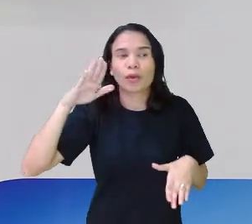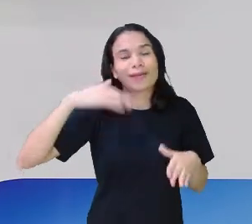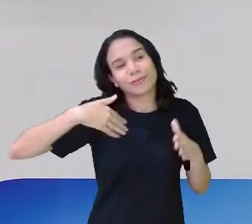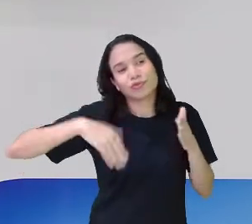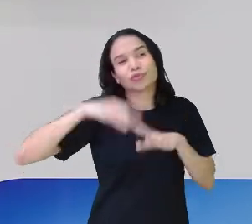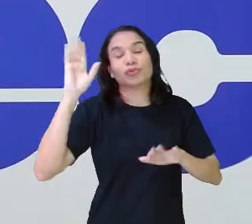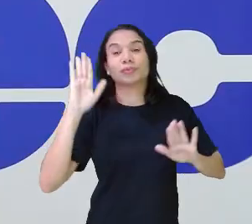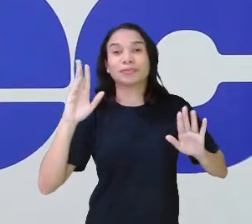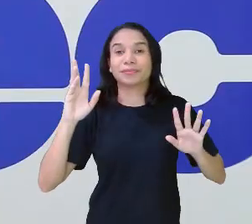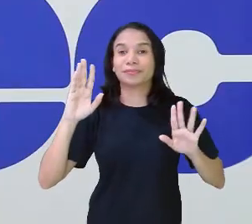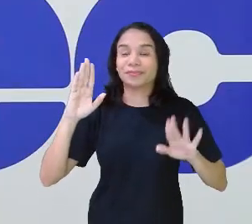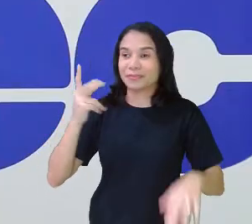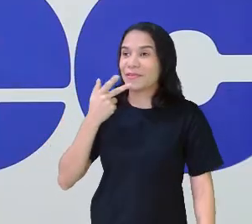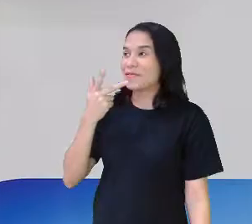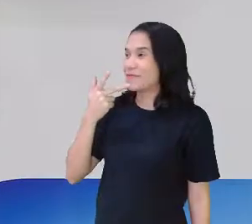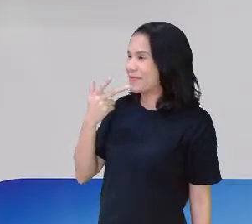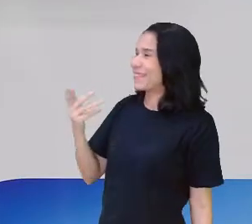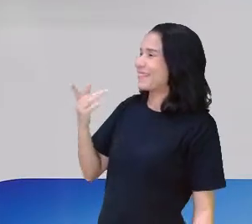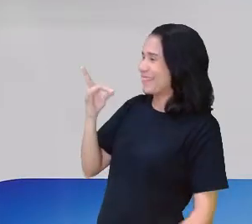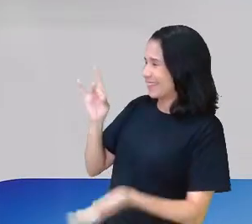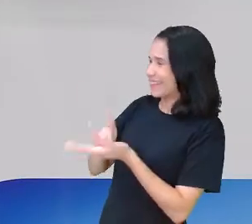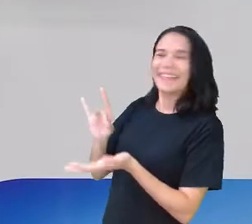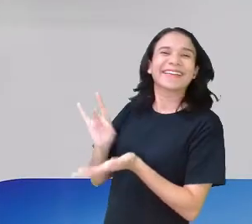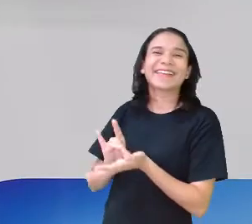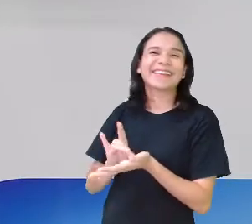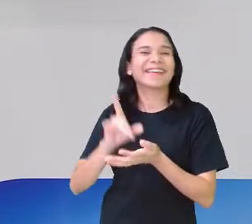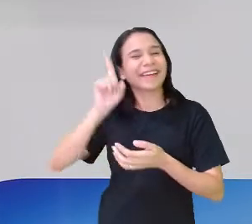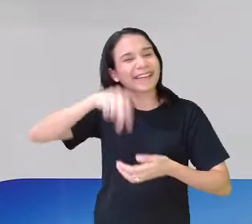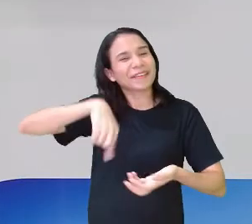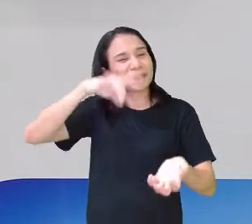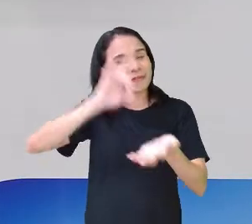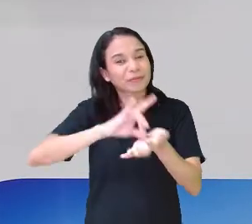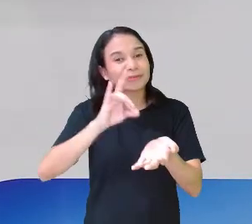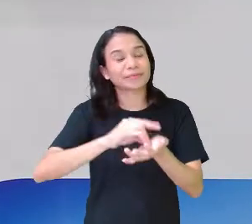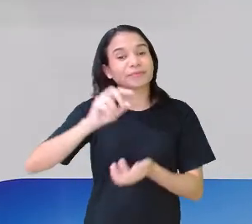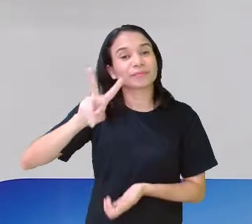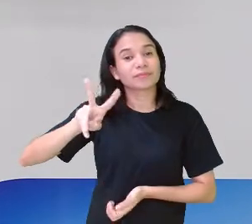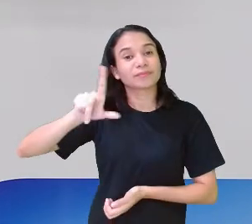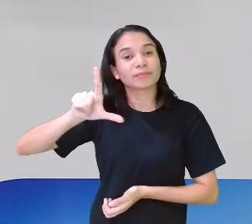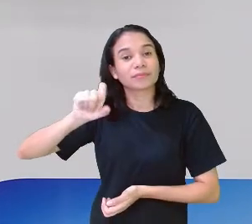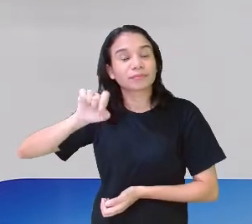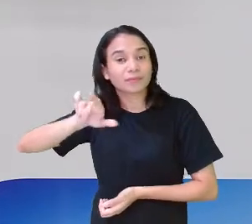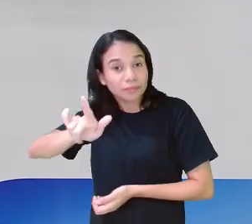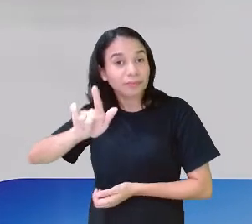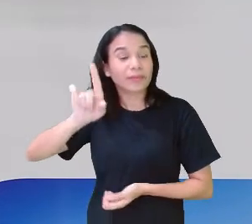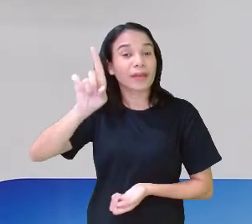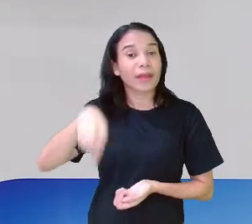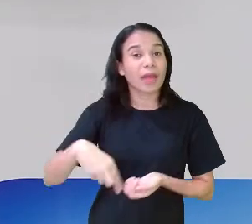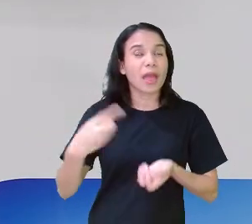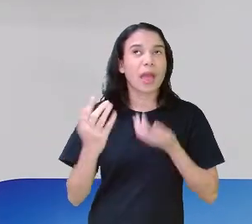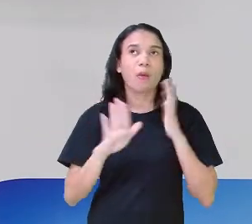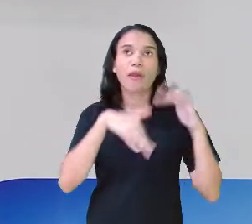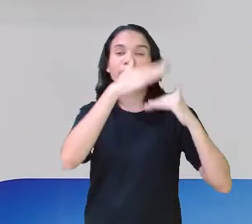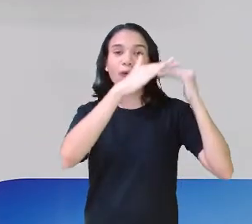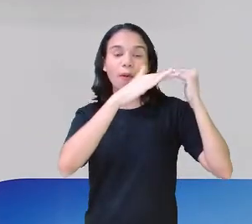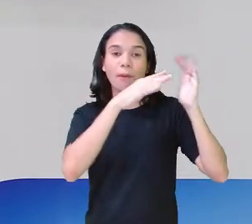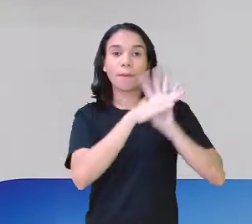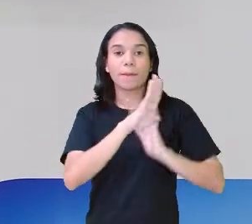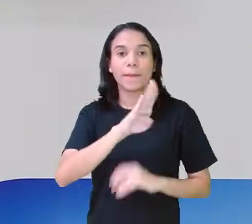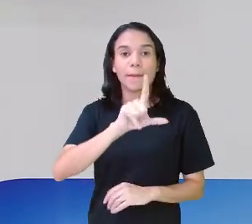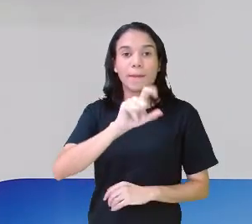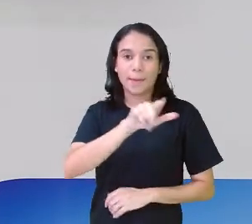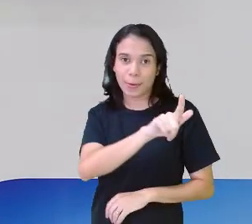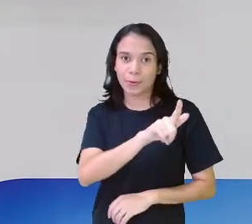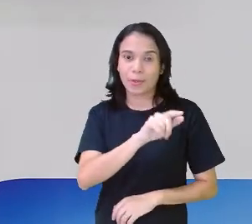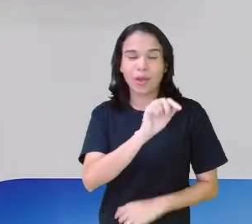Deduzi. Olha, tá sinceridade acima de tudo, né? Isso mesmo. O vlog é como se fosse, entre aspas, uma evolução do blog. O blog é aquela